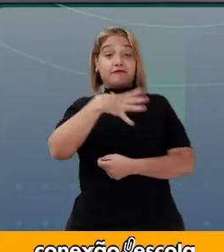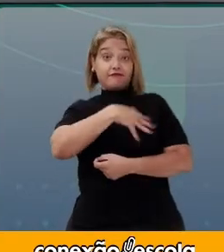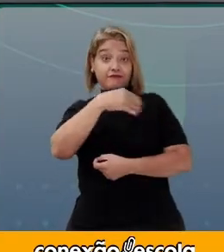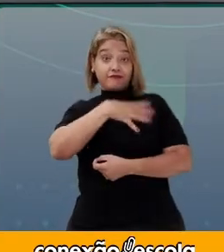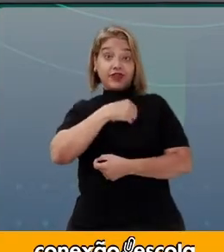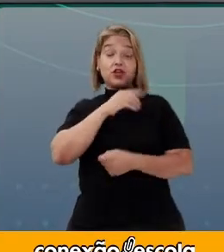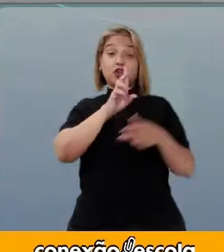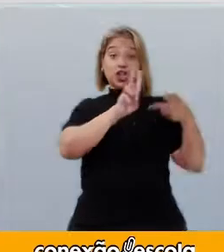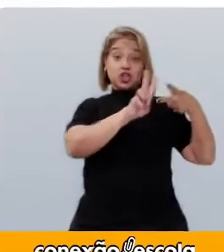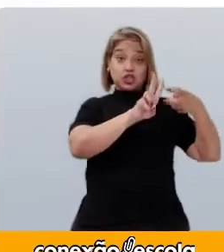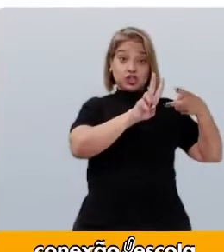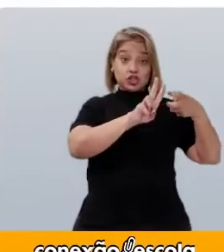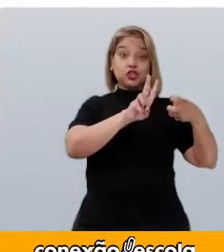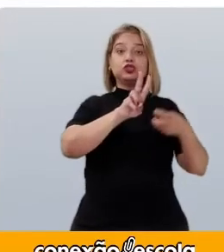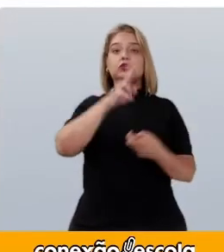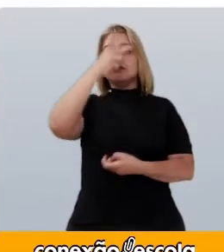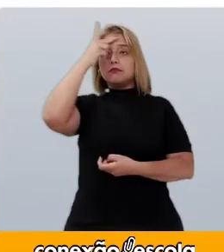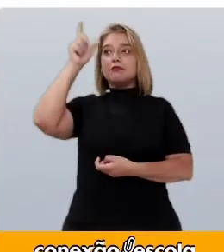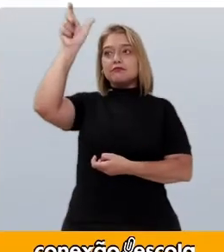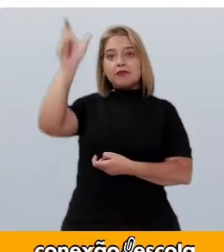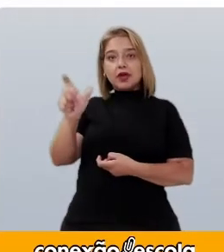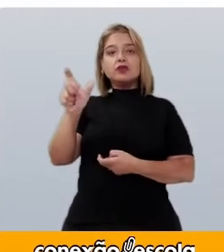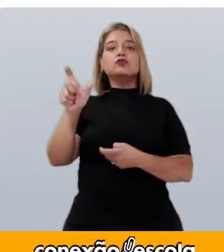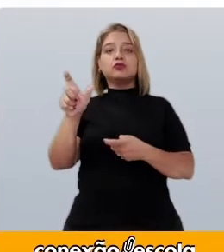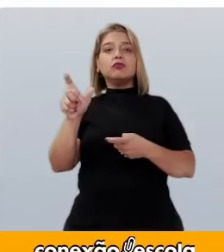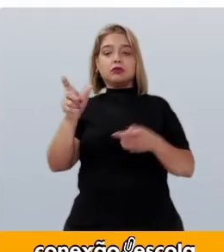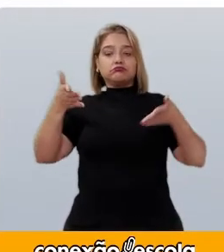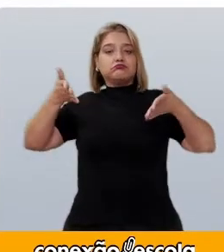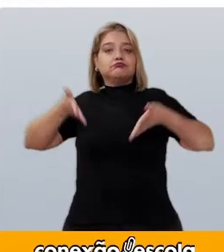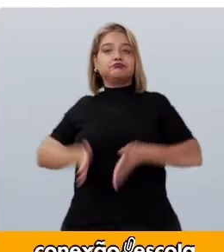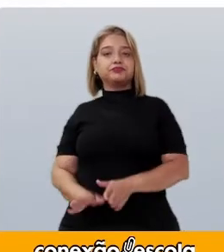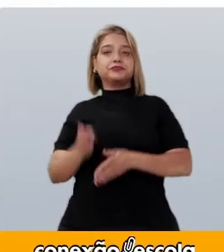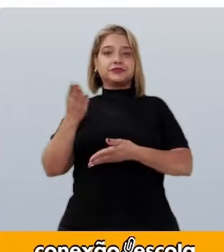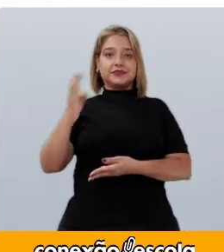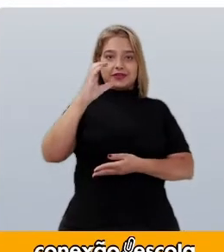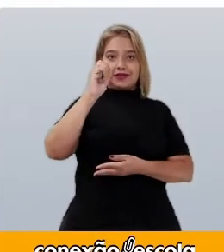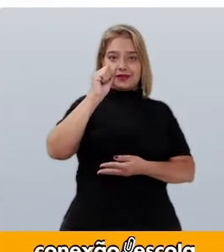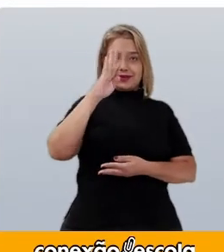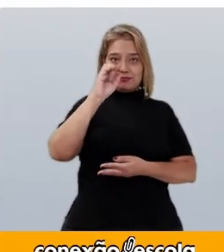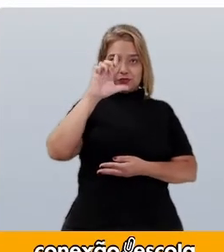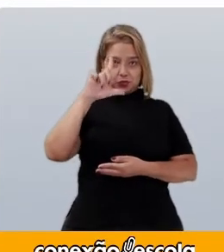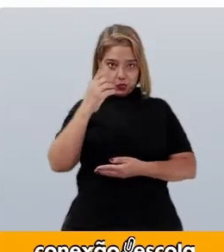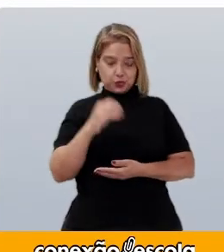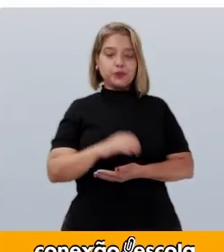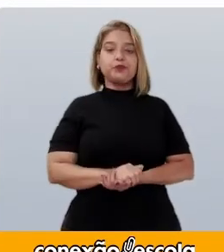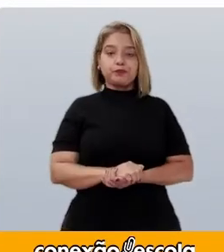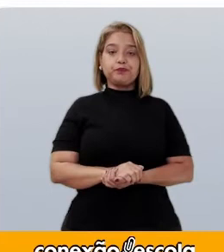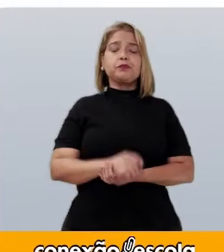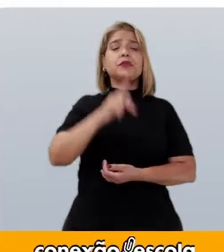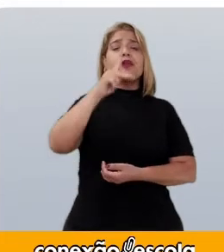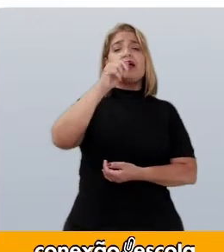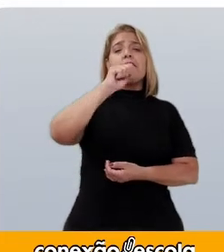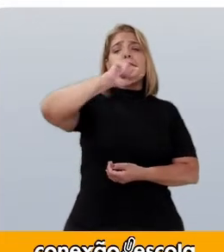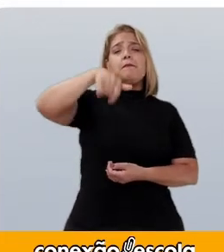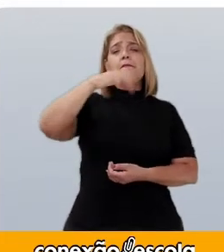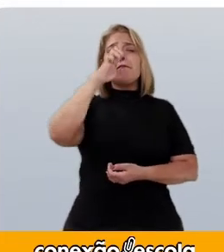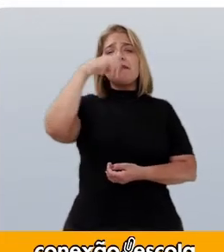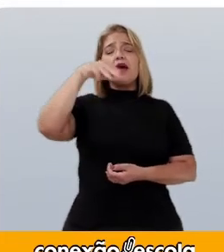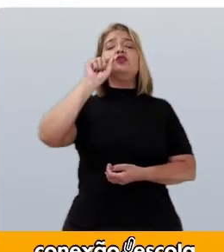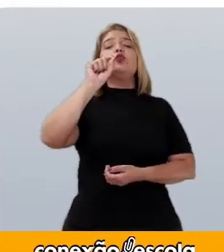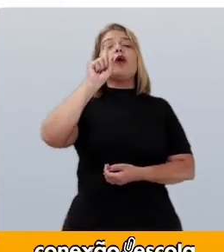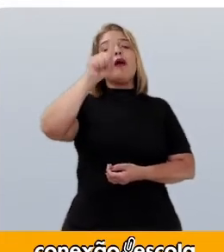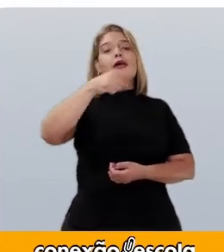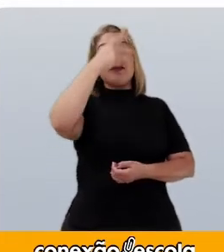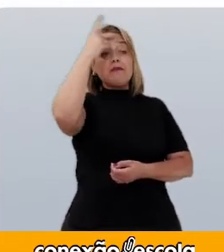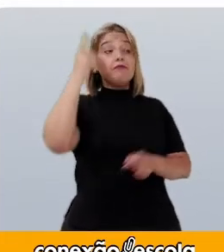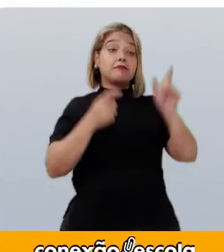Pagem Na Idade Média, o rapaz que acompanhava o príncipe Uma dama